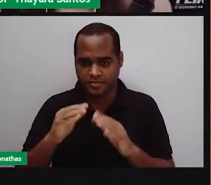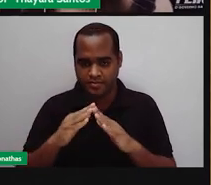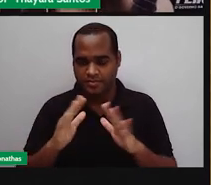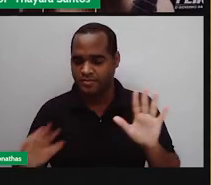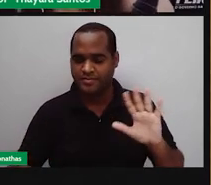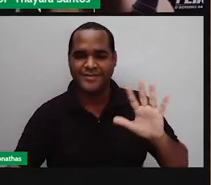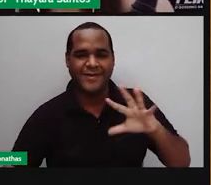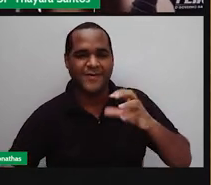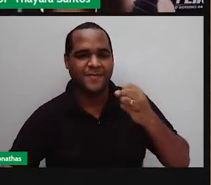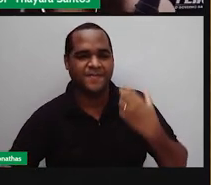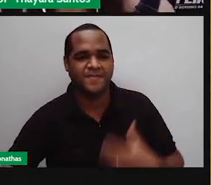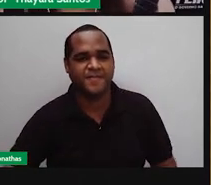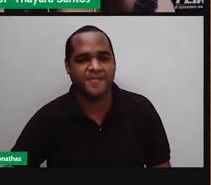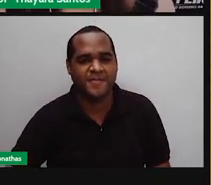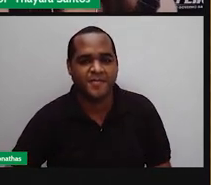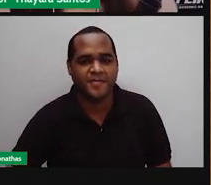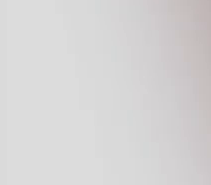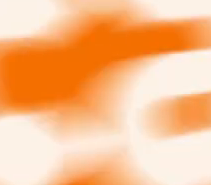claro. Tchau, tchau, gente.